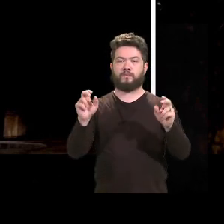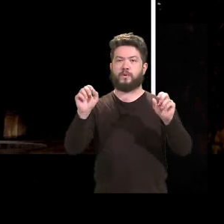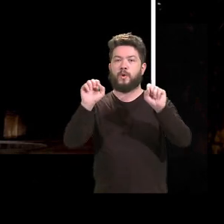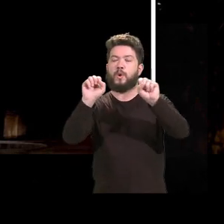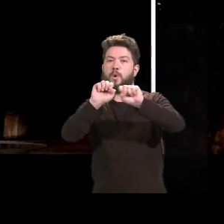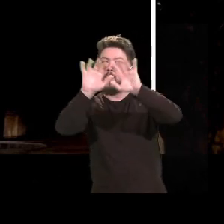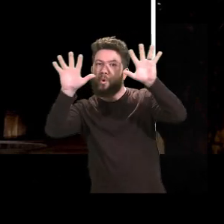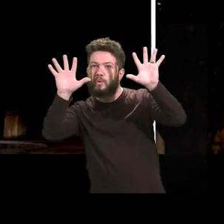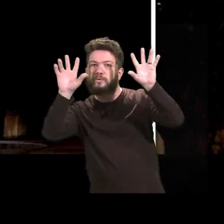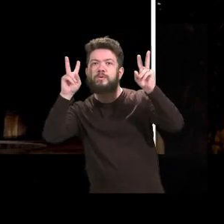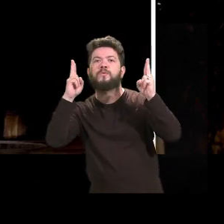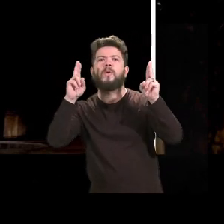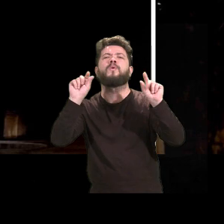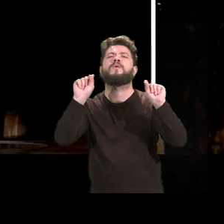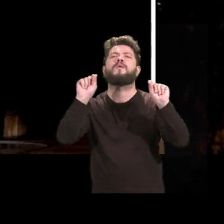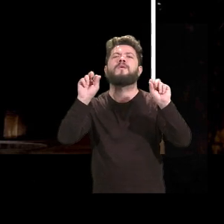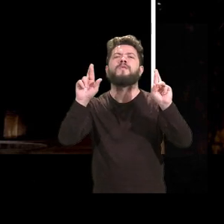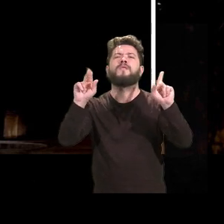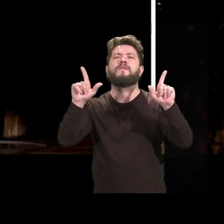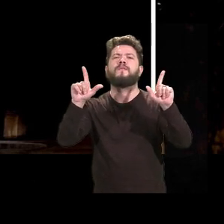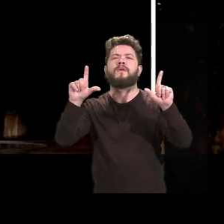a diferença dessas duas fotos?